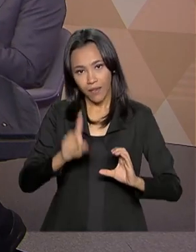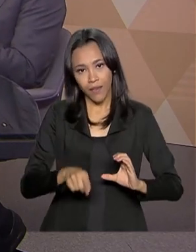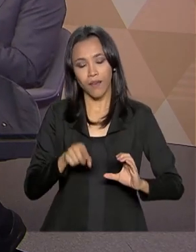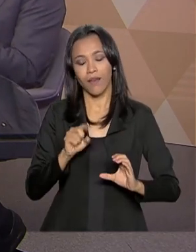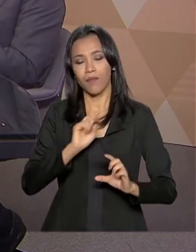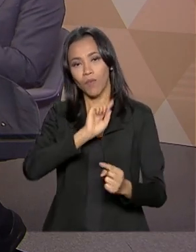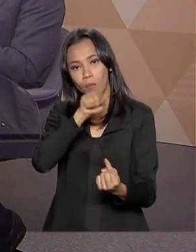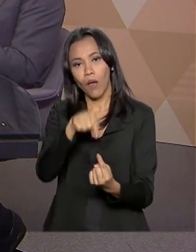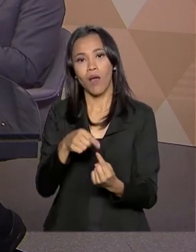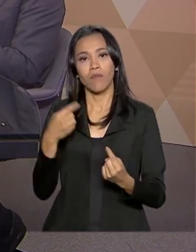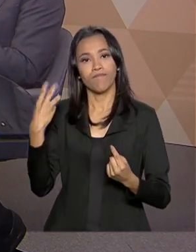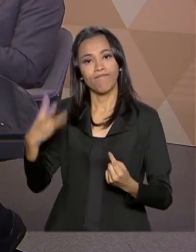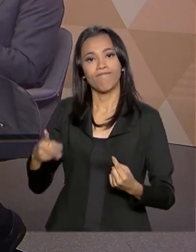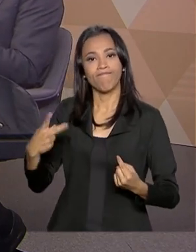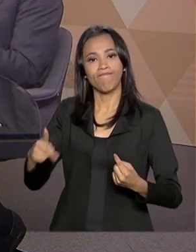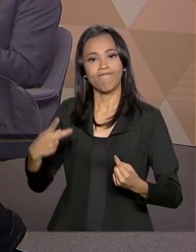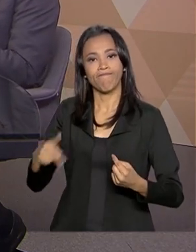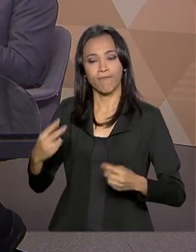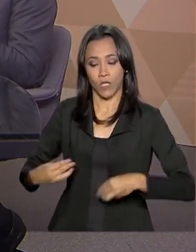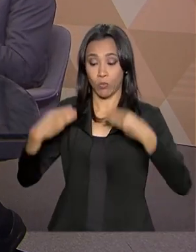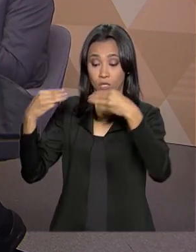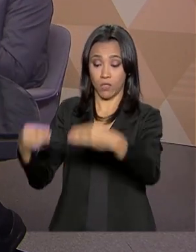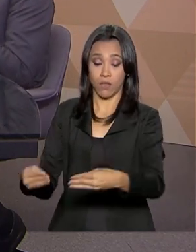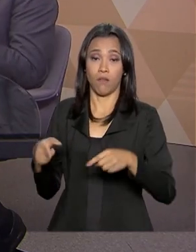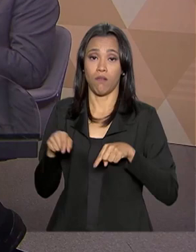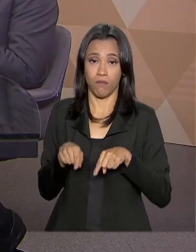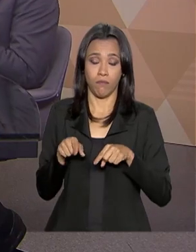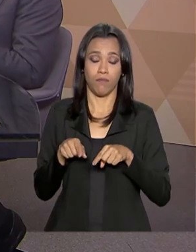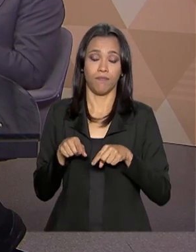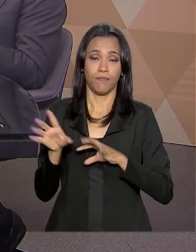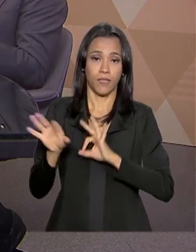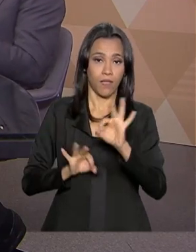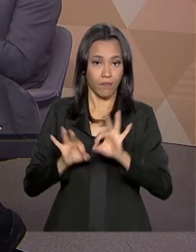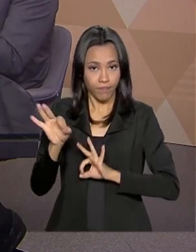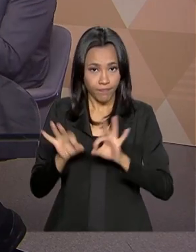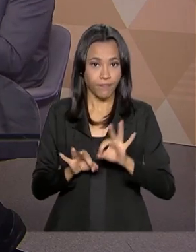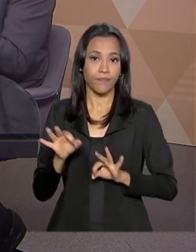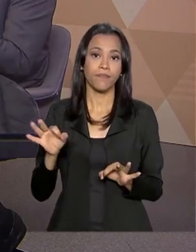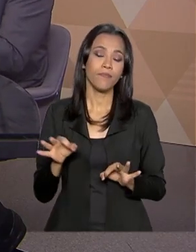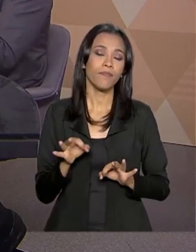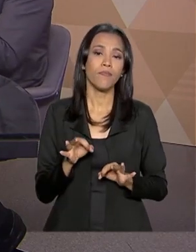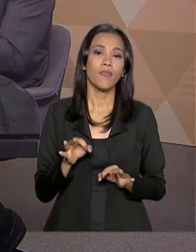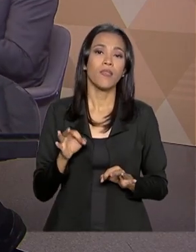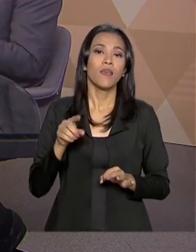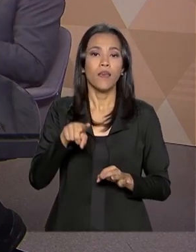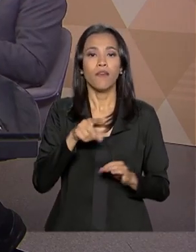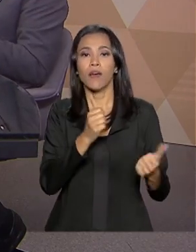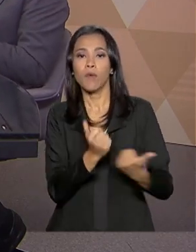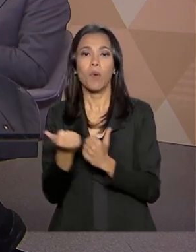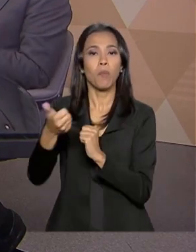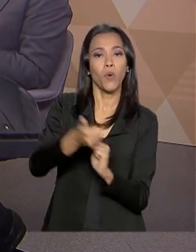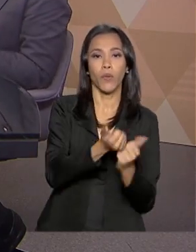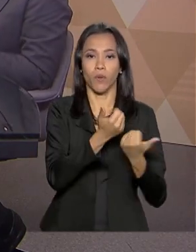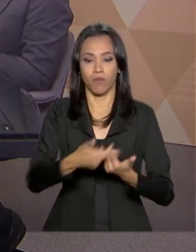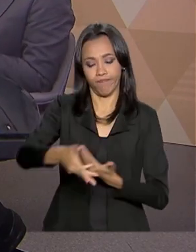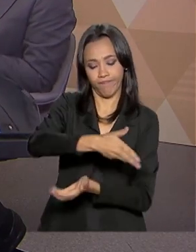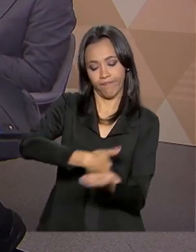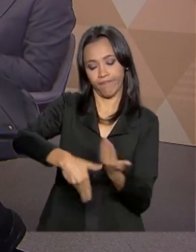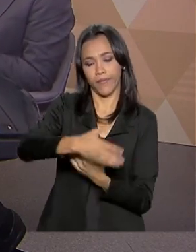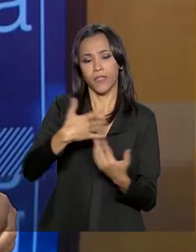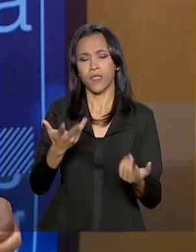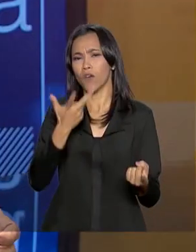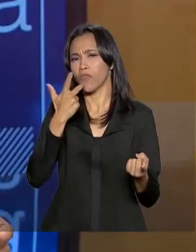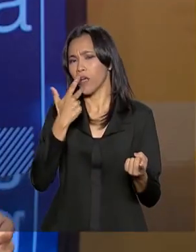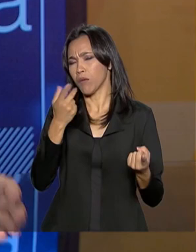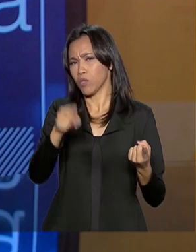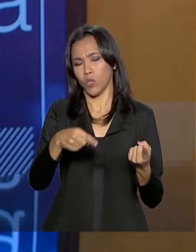a corporificação dessa unidade e uma ajudando a outra. Então nós falamos